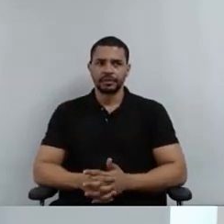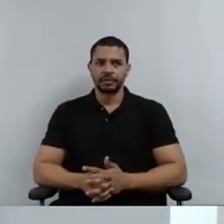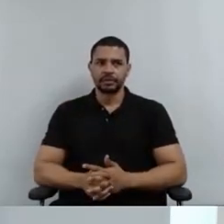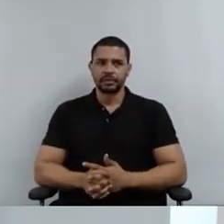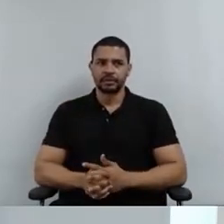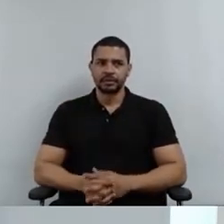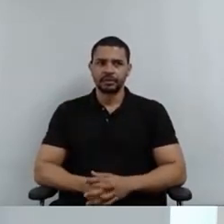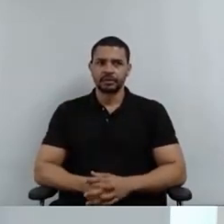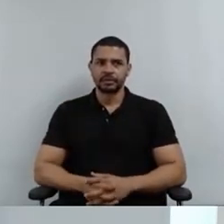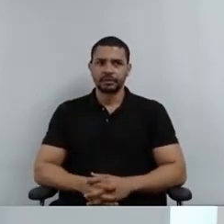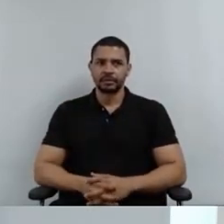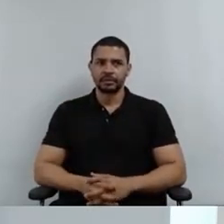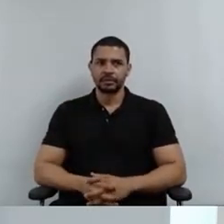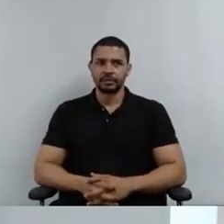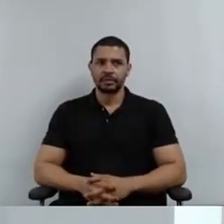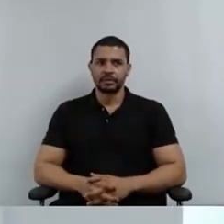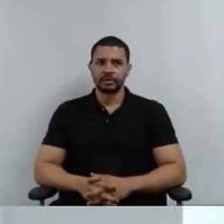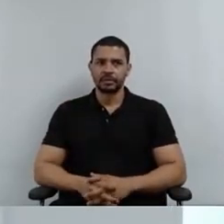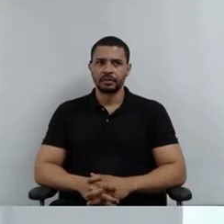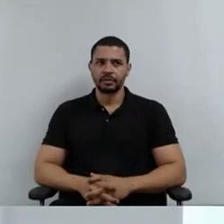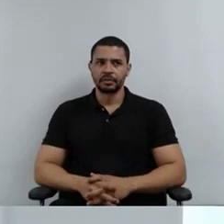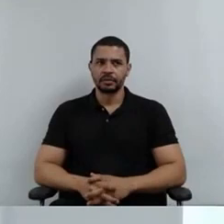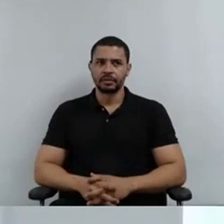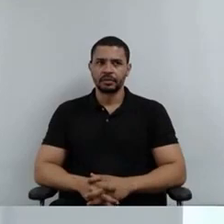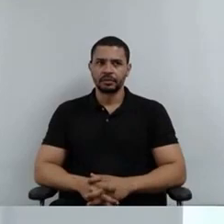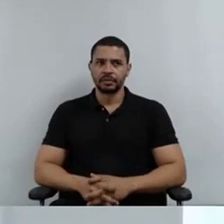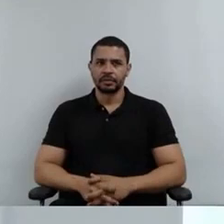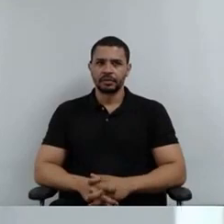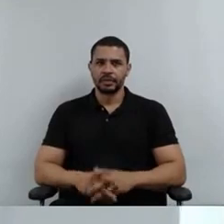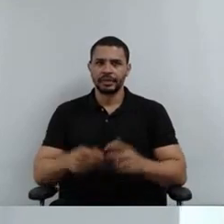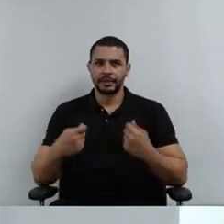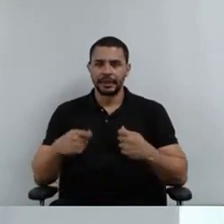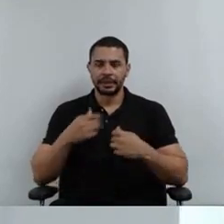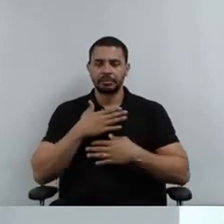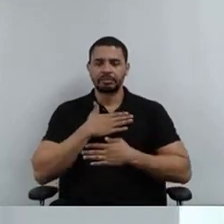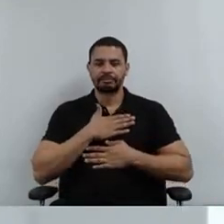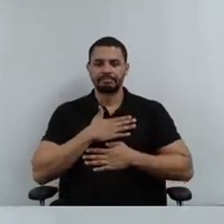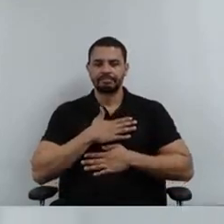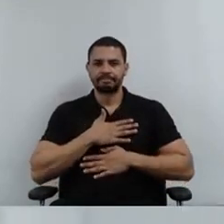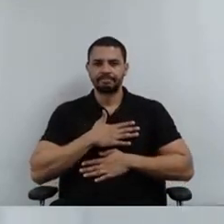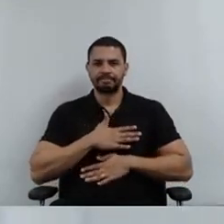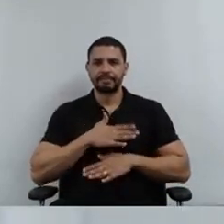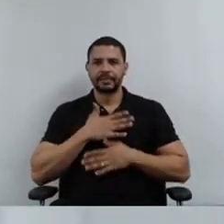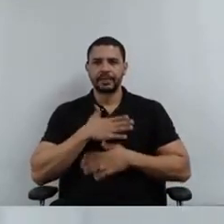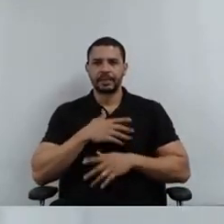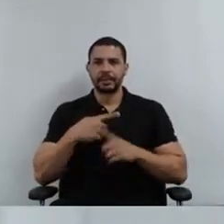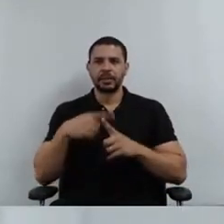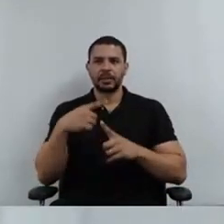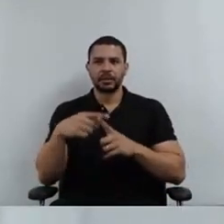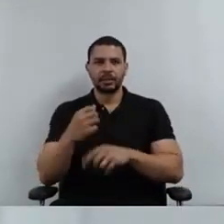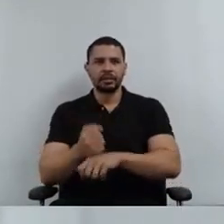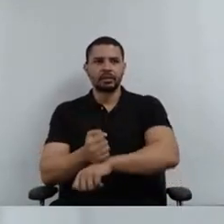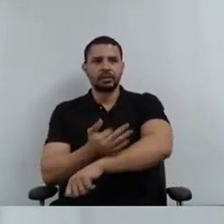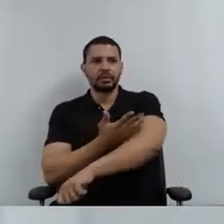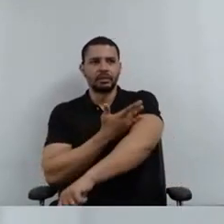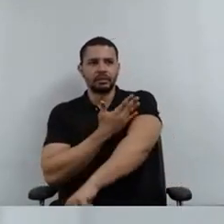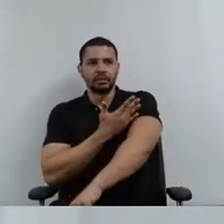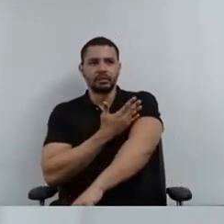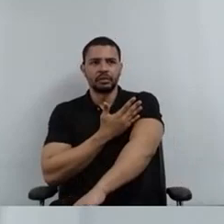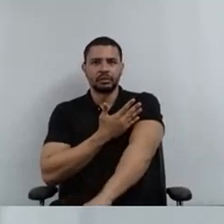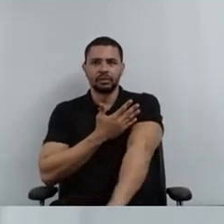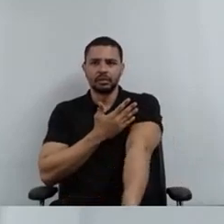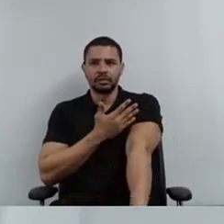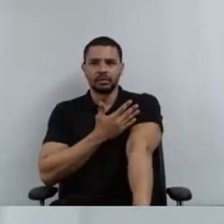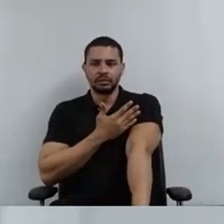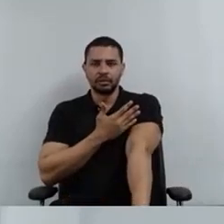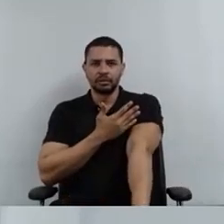Só tenho que recuperar um pouquinho pelas palavras da Ana, mas o meu assunto aqui